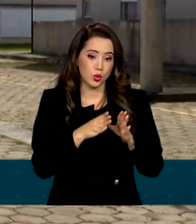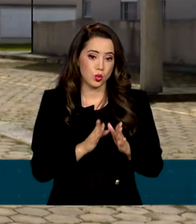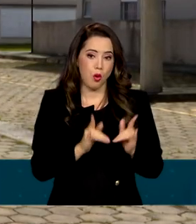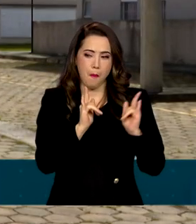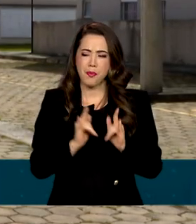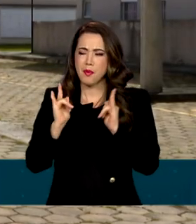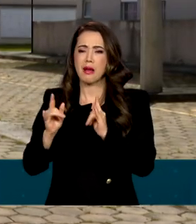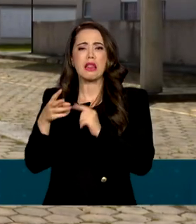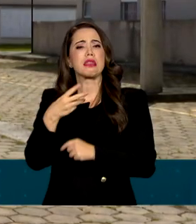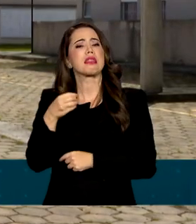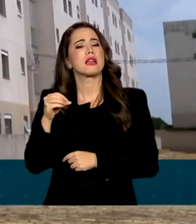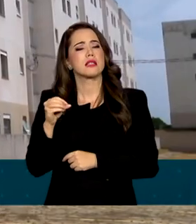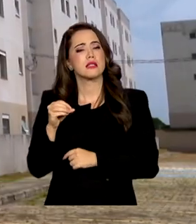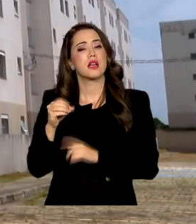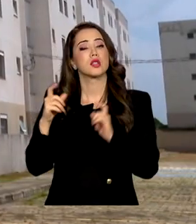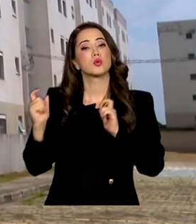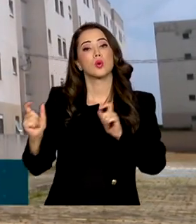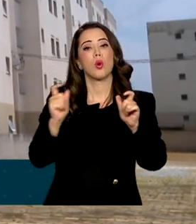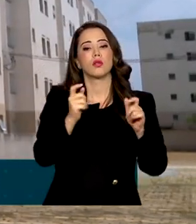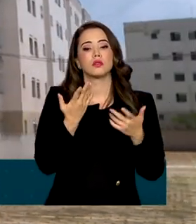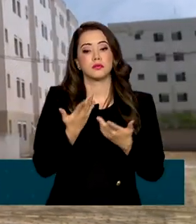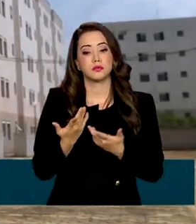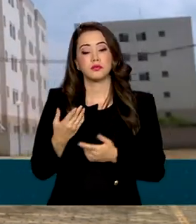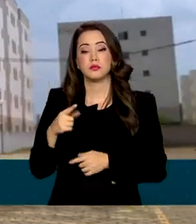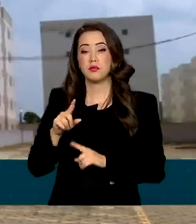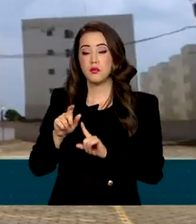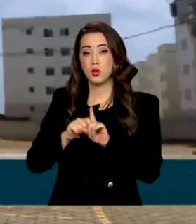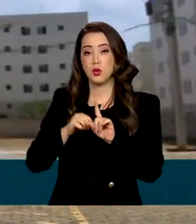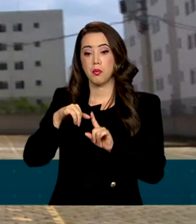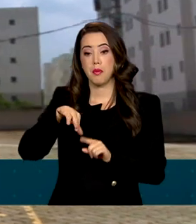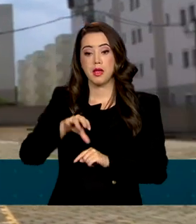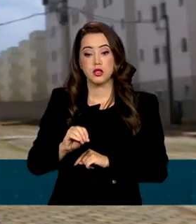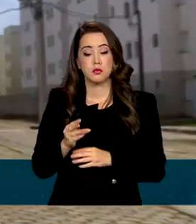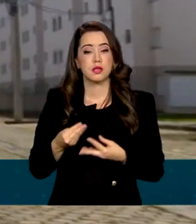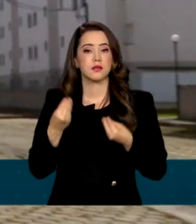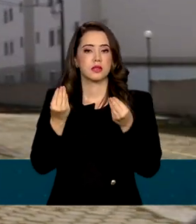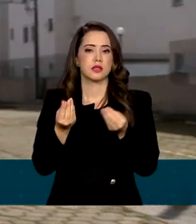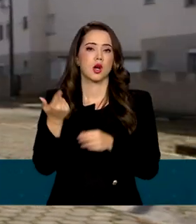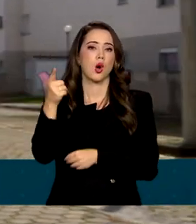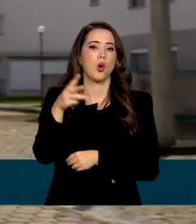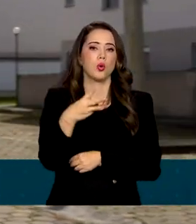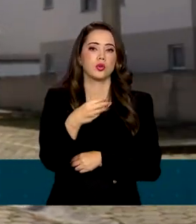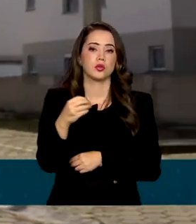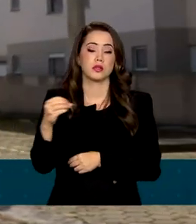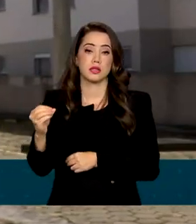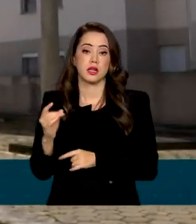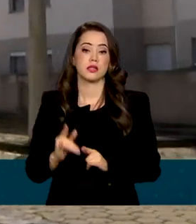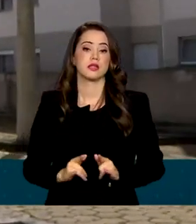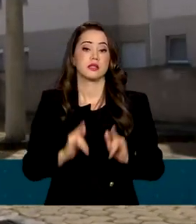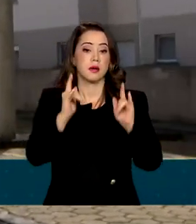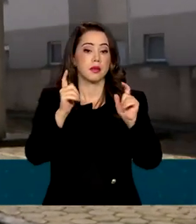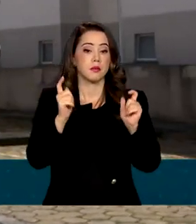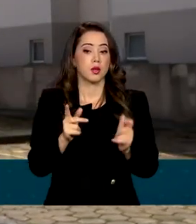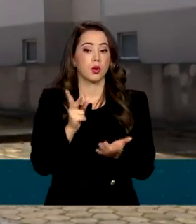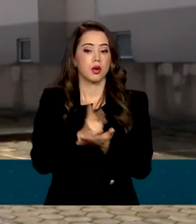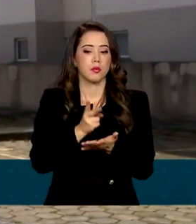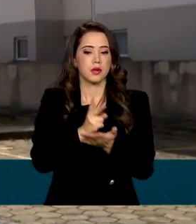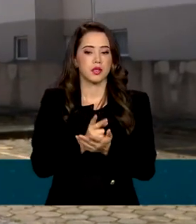residencial Suzano II. Para maio, está prevista a entrega de outros 300 apartamentos no local,